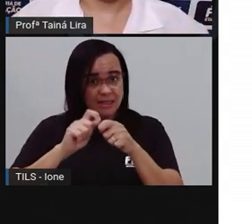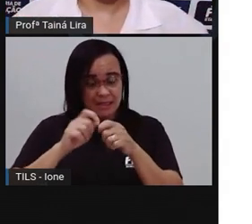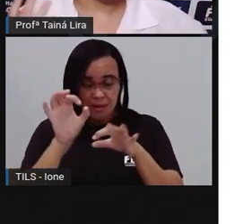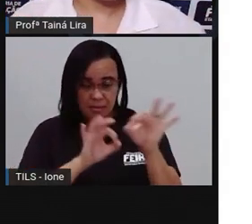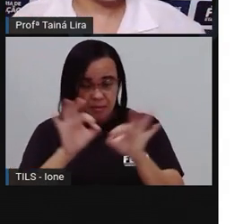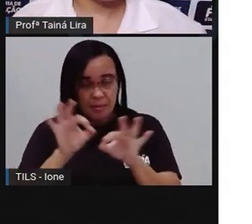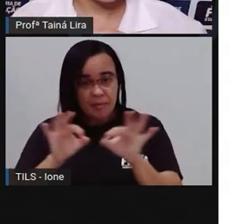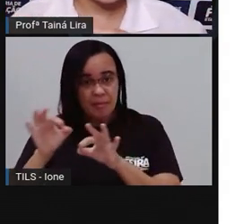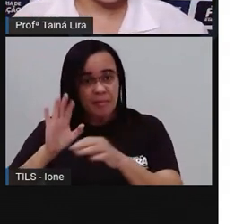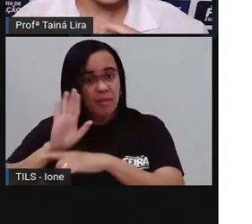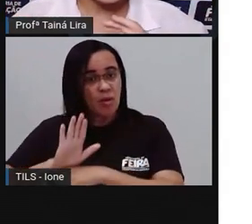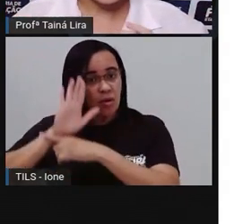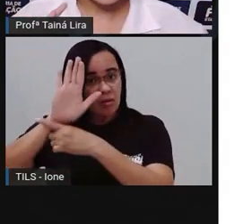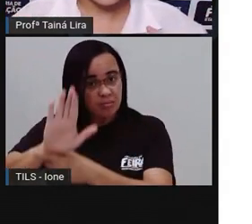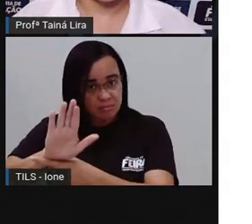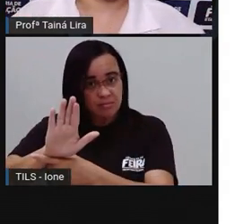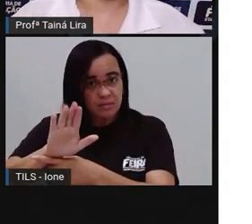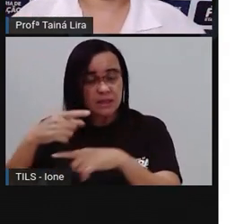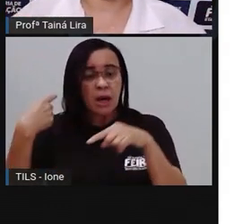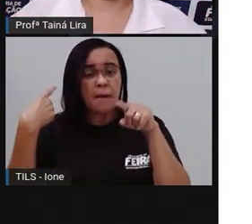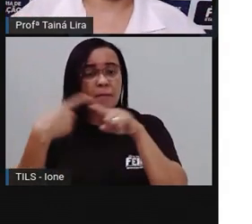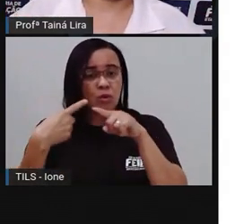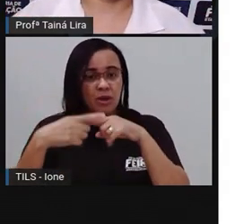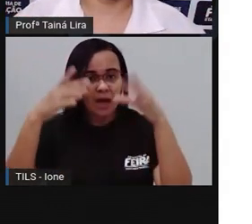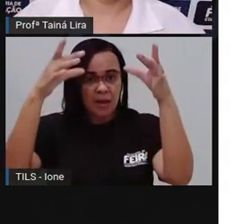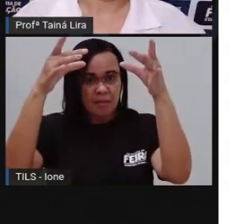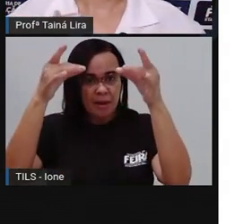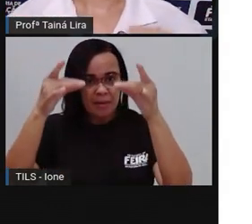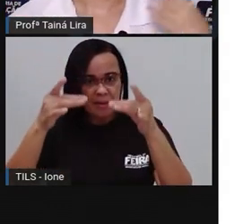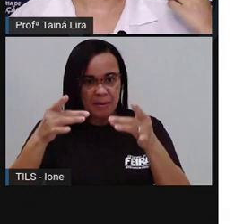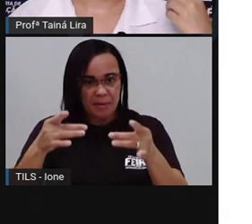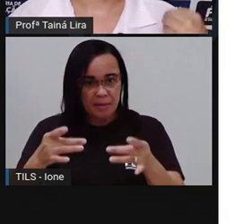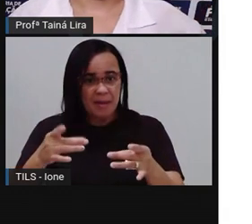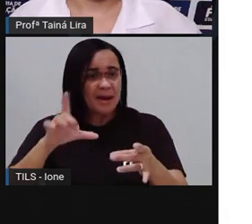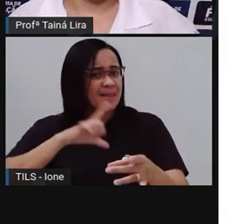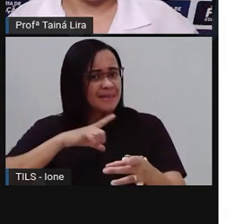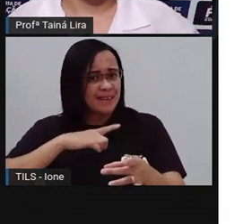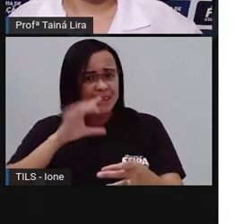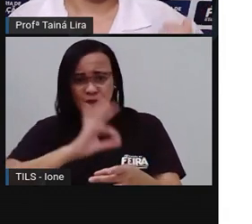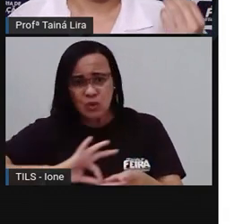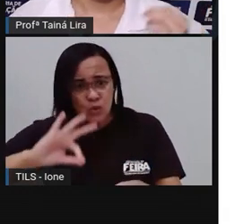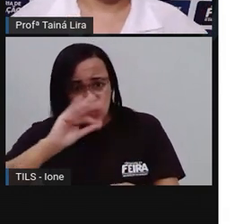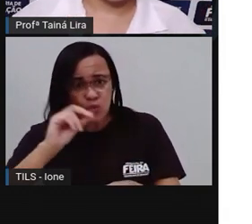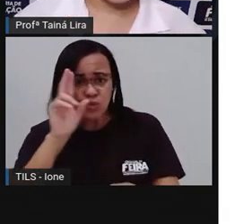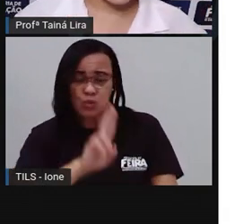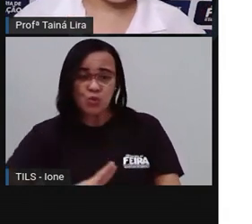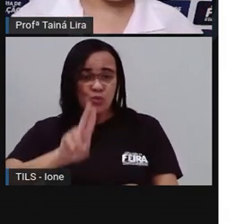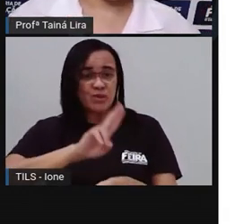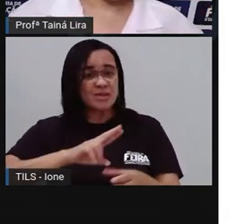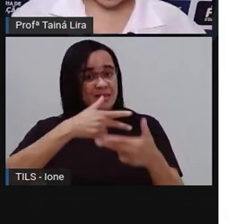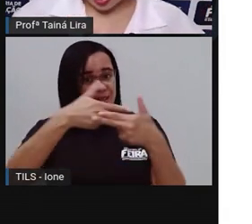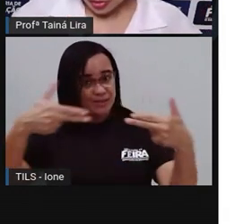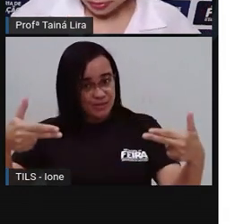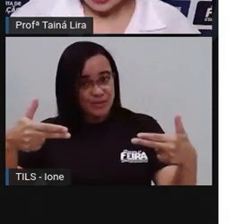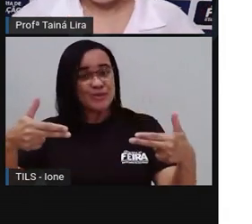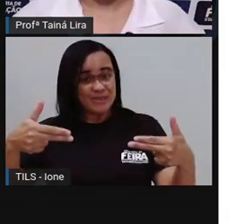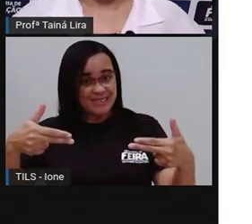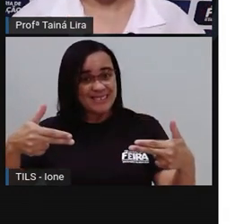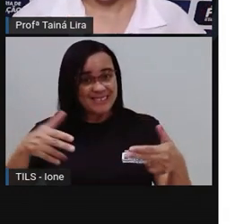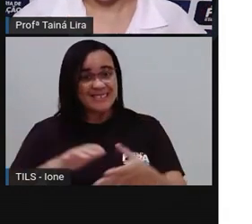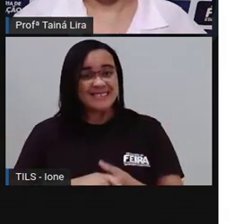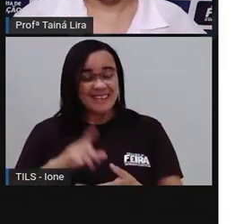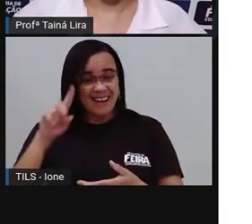nele que vai estar detalhado, tudo direitinho, como é que vai usar aí esses ingredientes, tá bom?